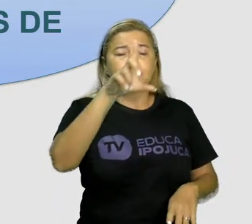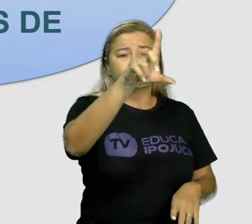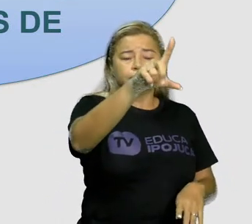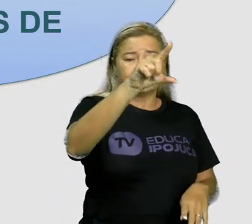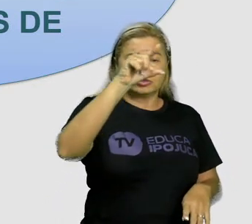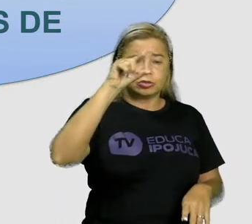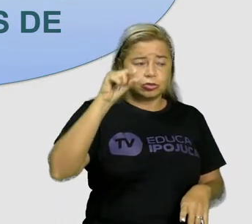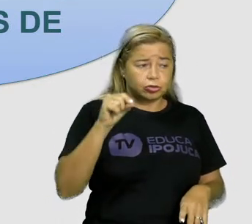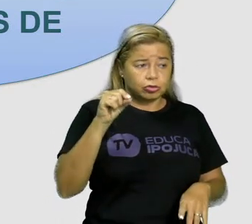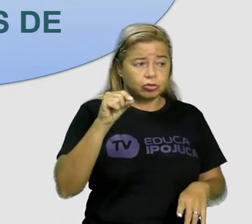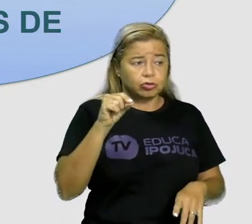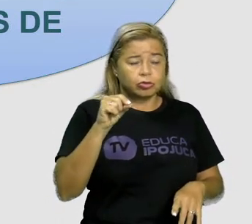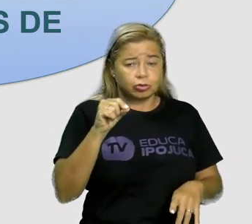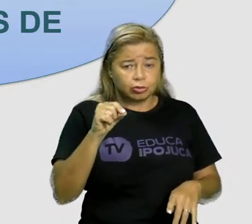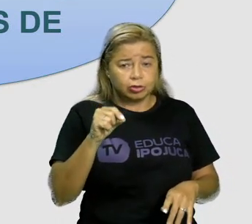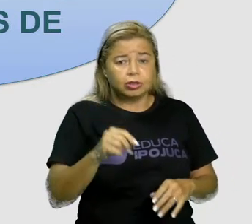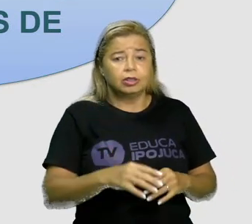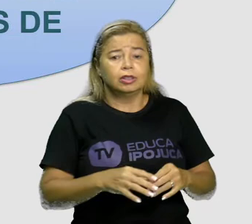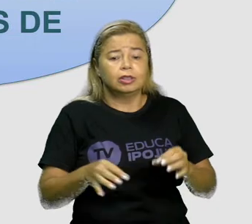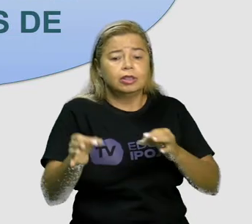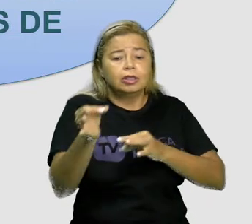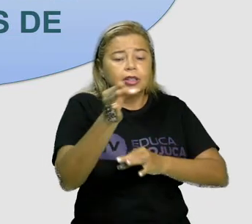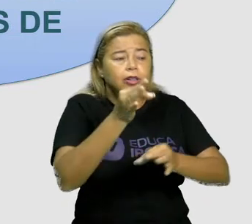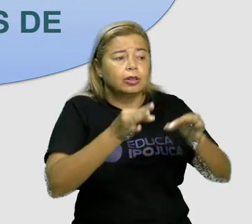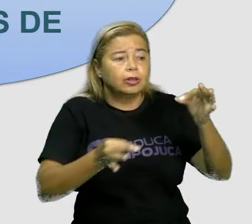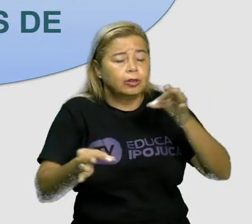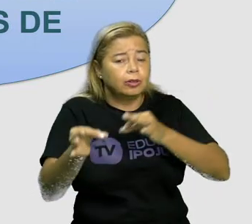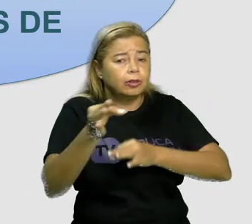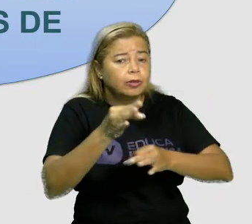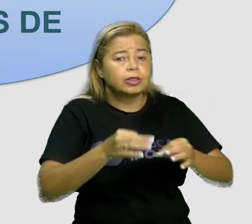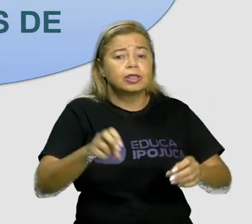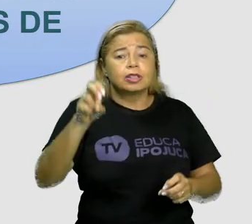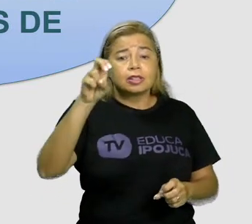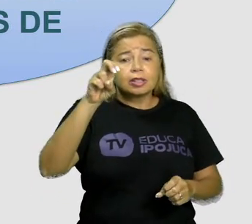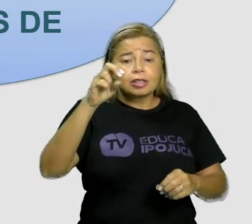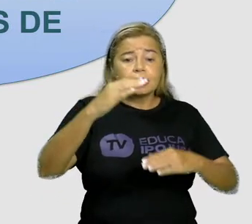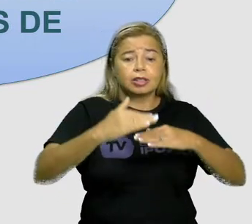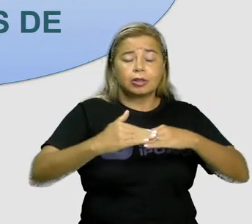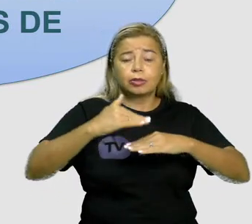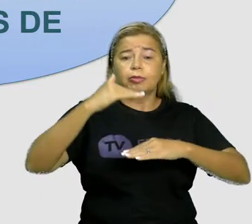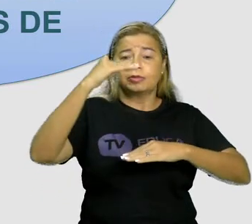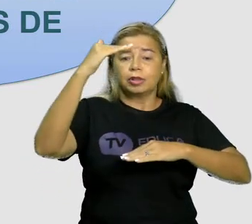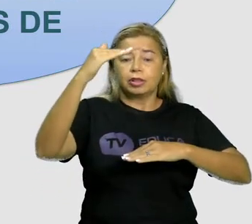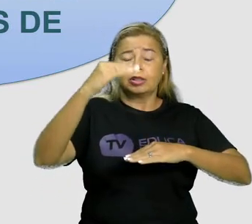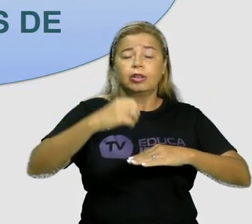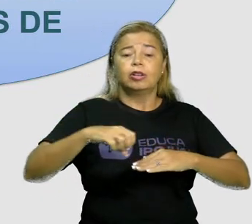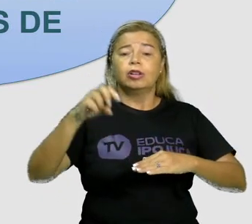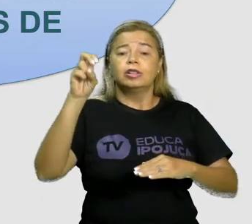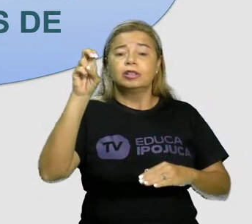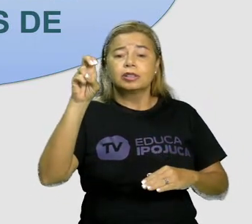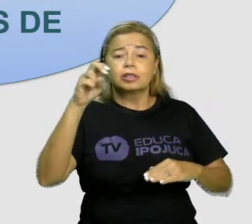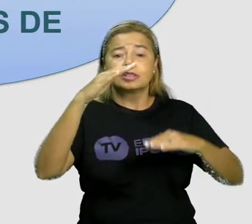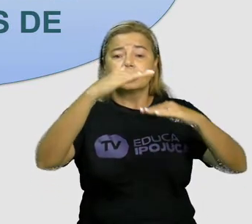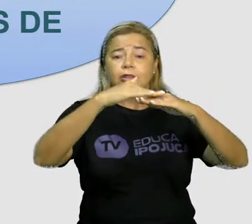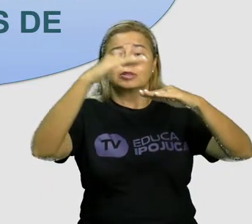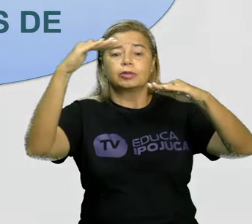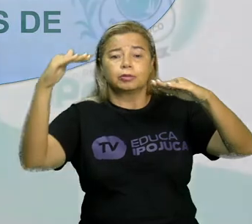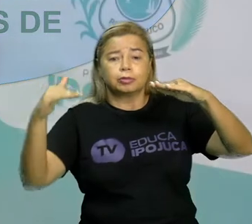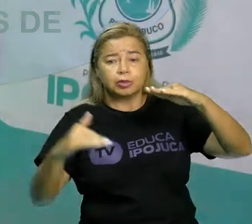e vai fazer cinco ordens crescentes e cinco ordens decrescentes até